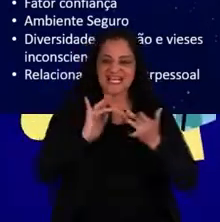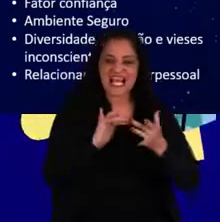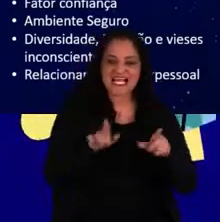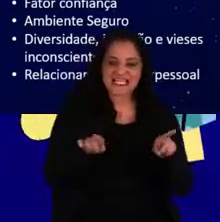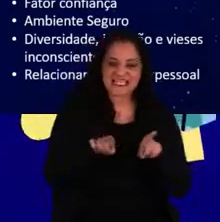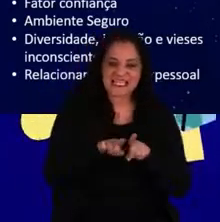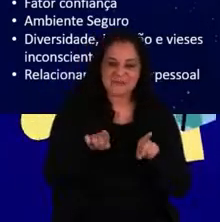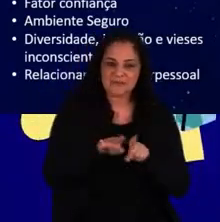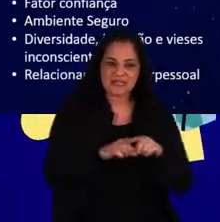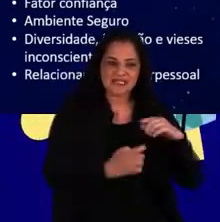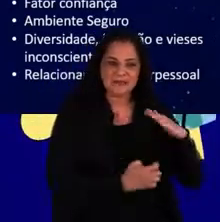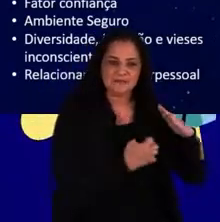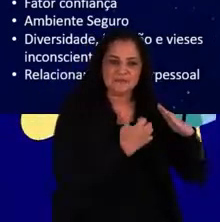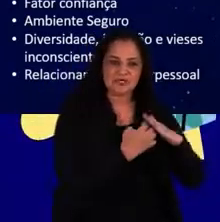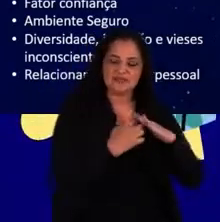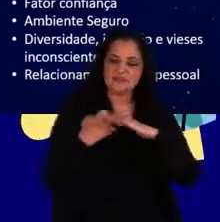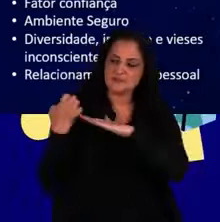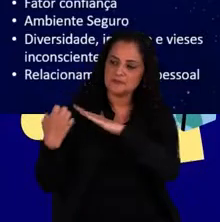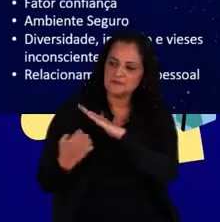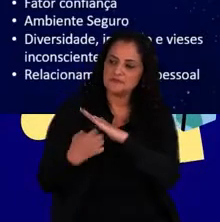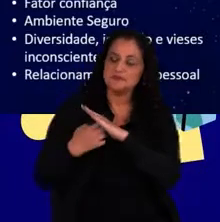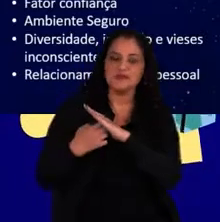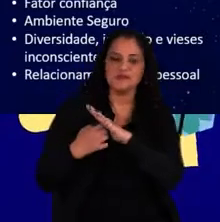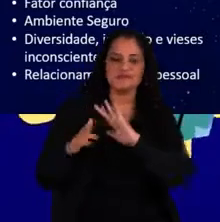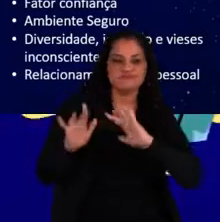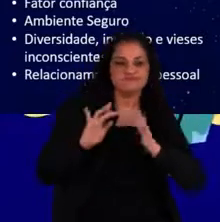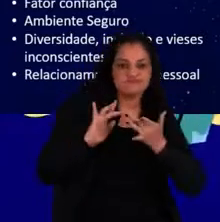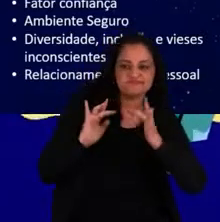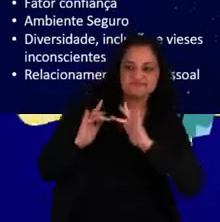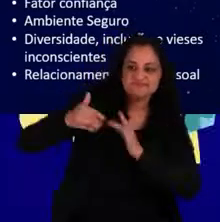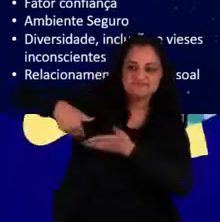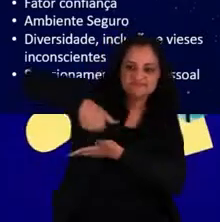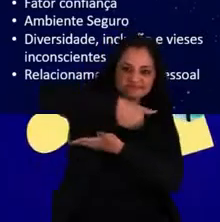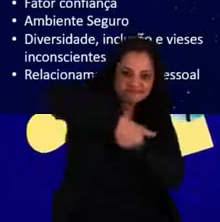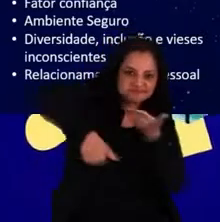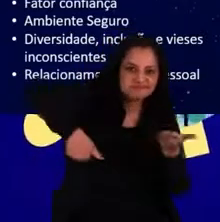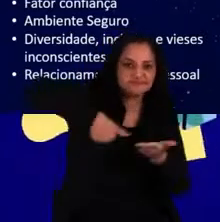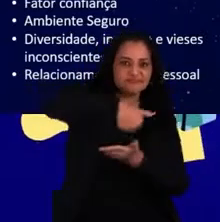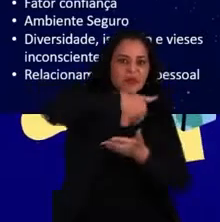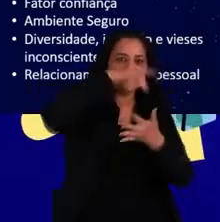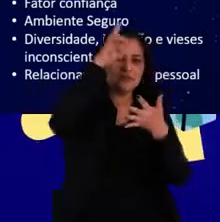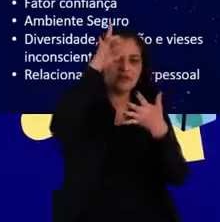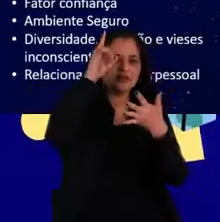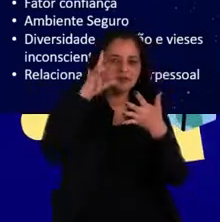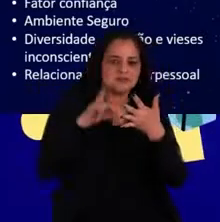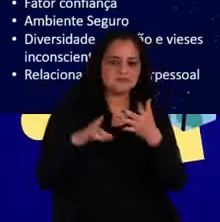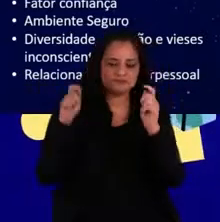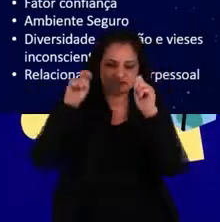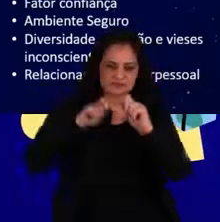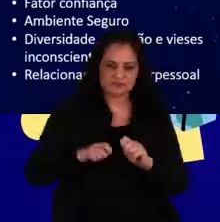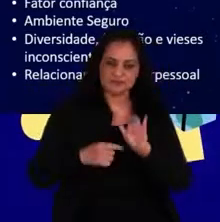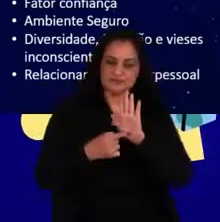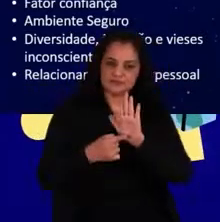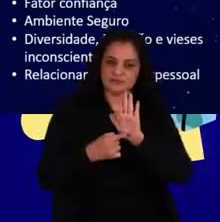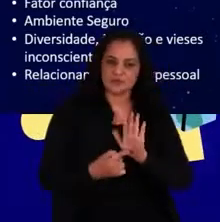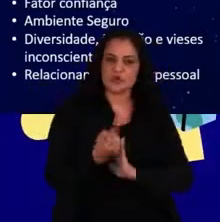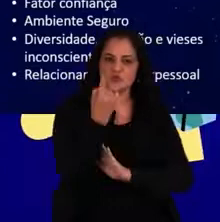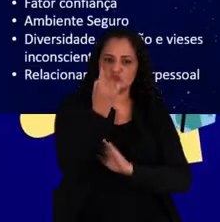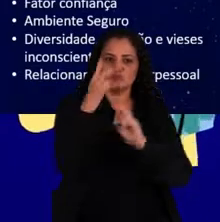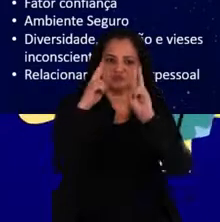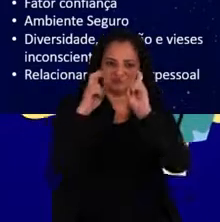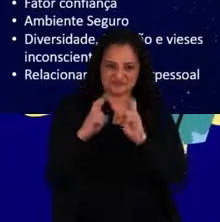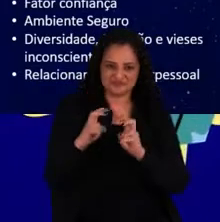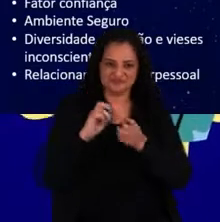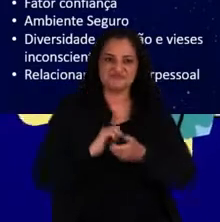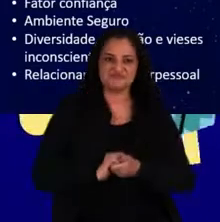também entre empresas e organizações. Então, para cada uma dessas competências, eu vou trazer um aspecto aqui